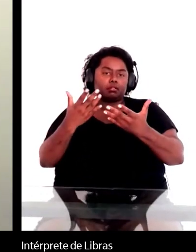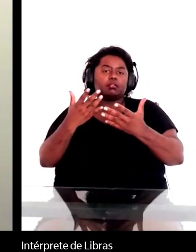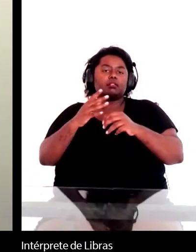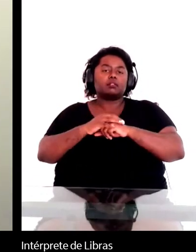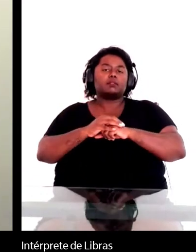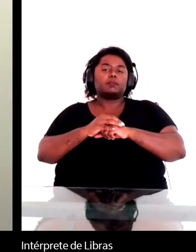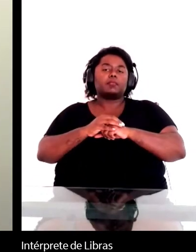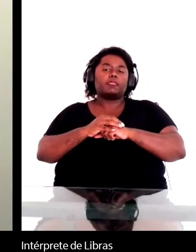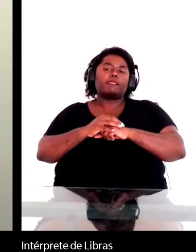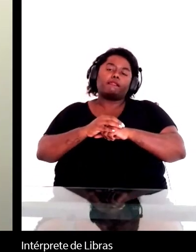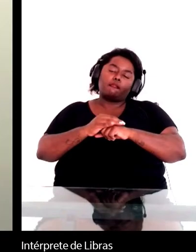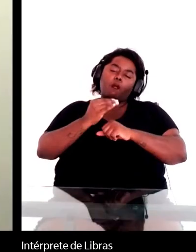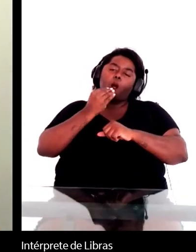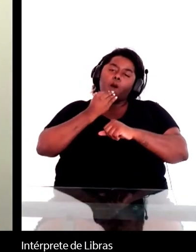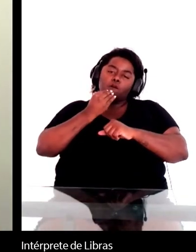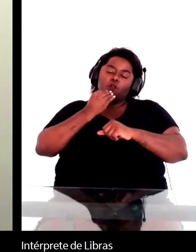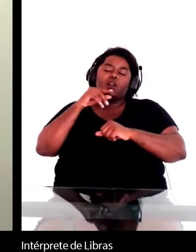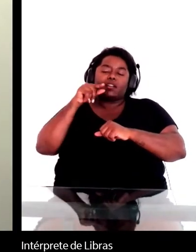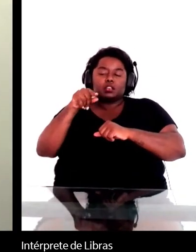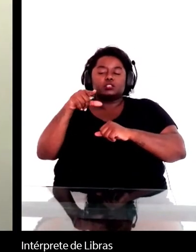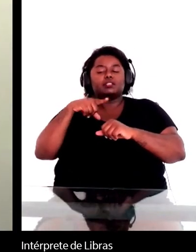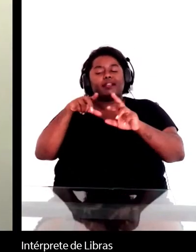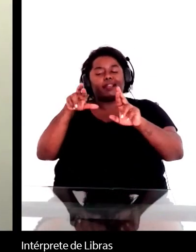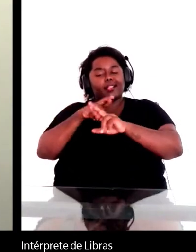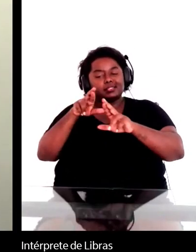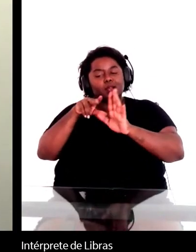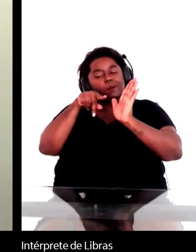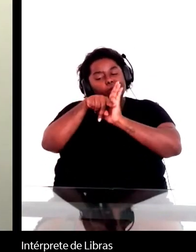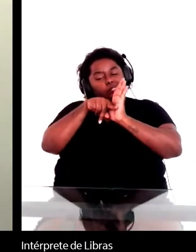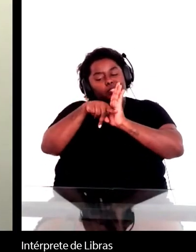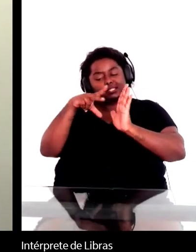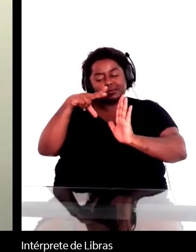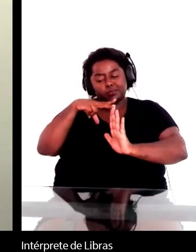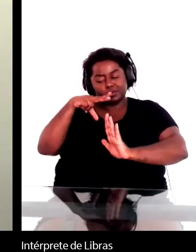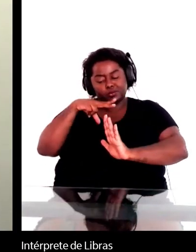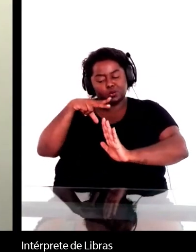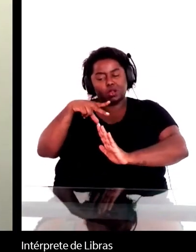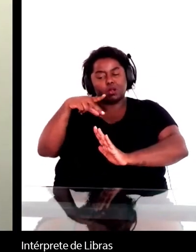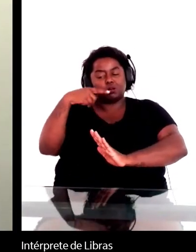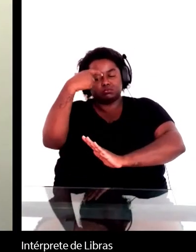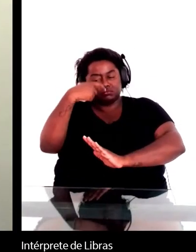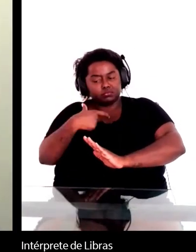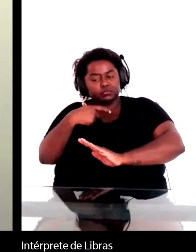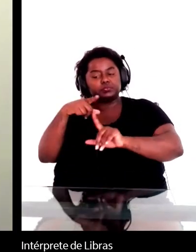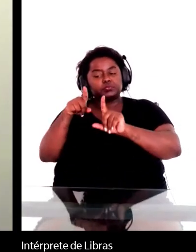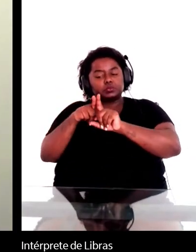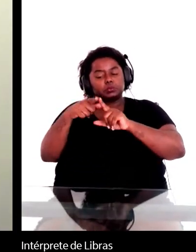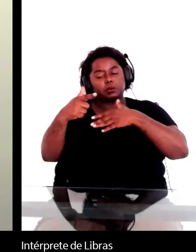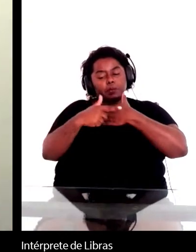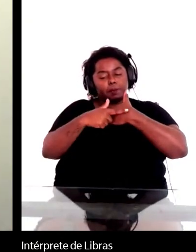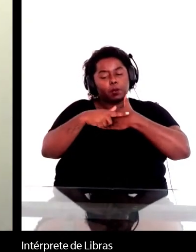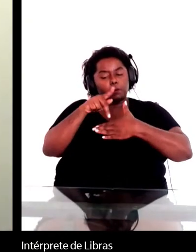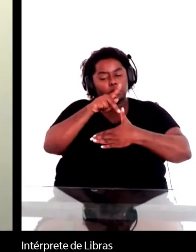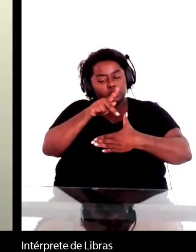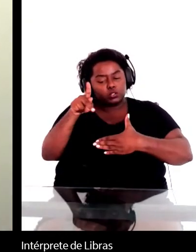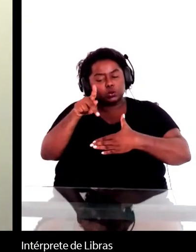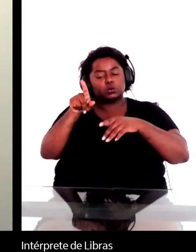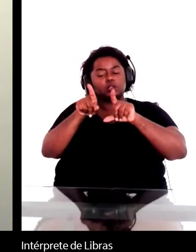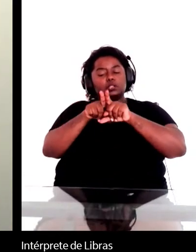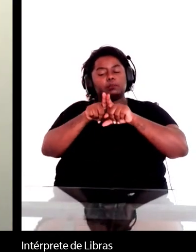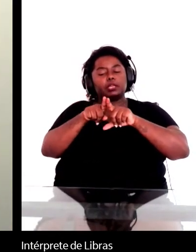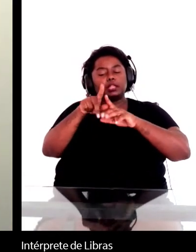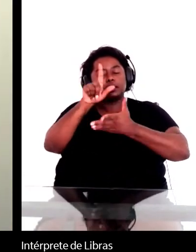pesquisa individual e depois o nosso papel como professor e divulgador da literatura brasileira